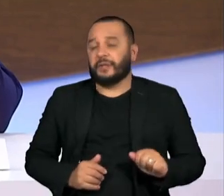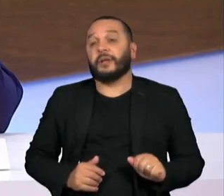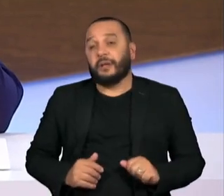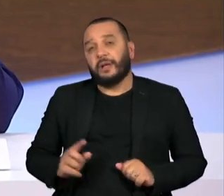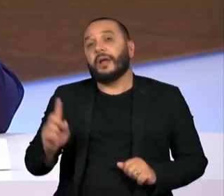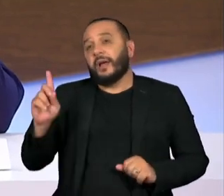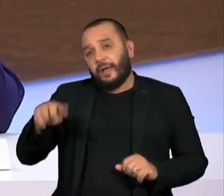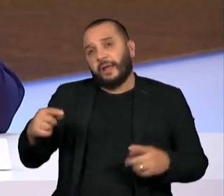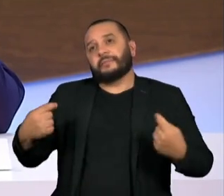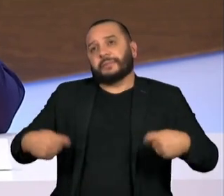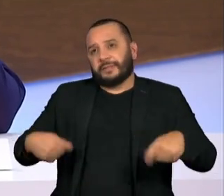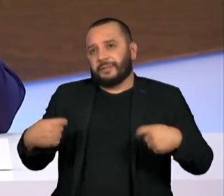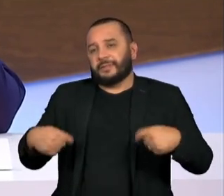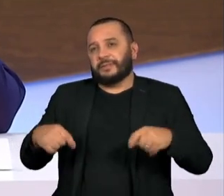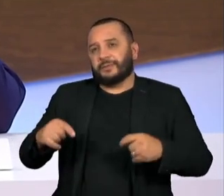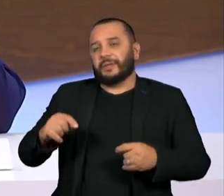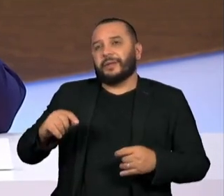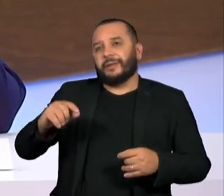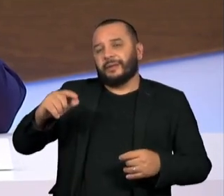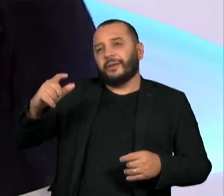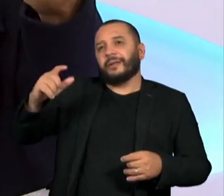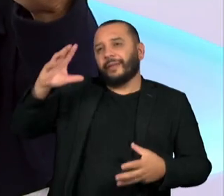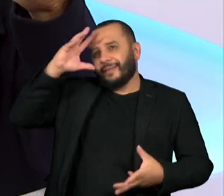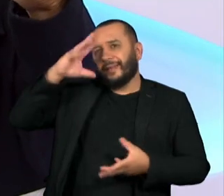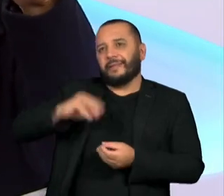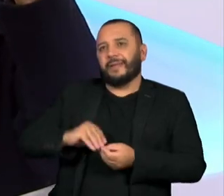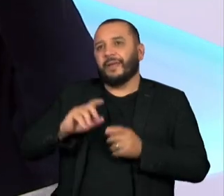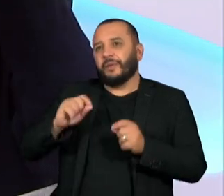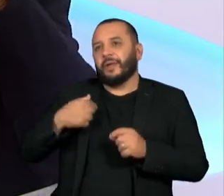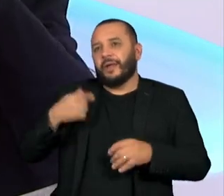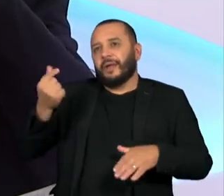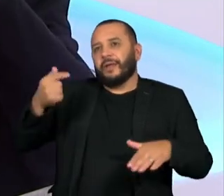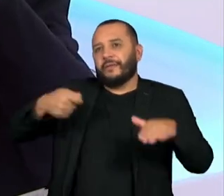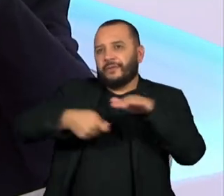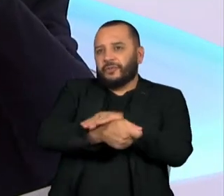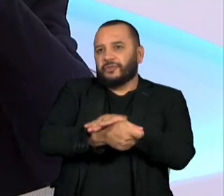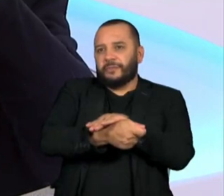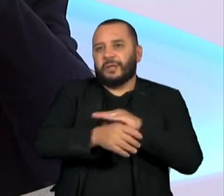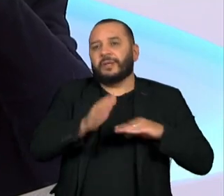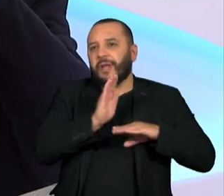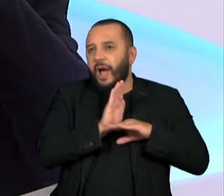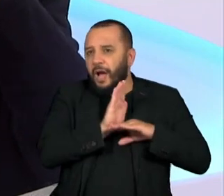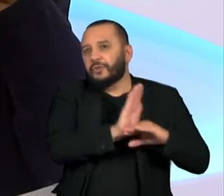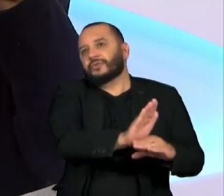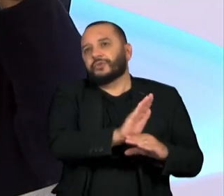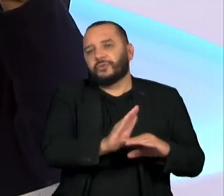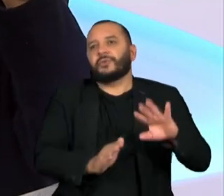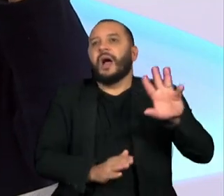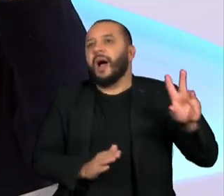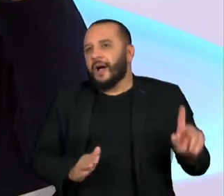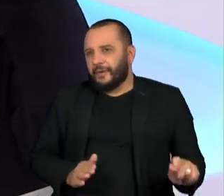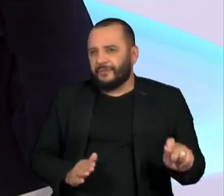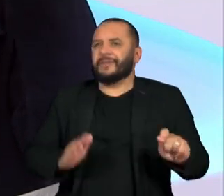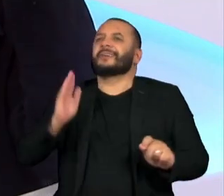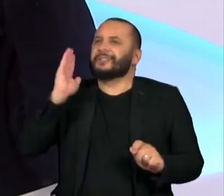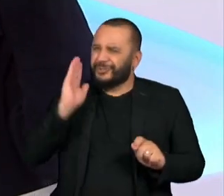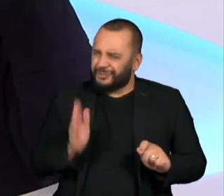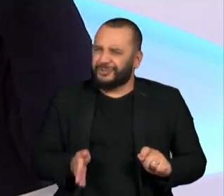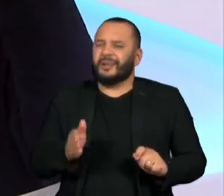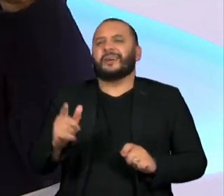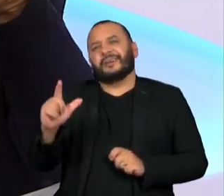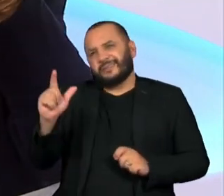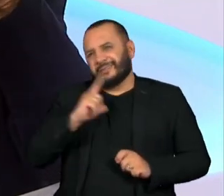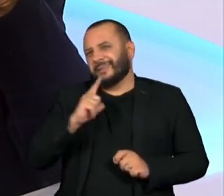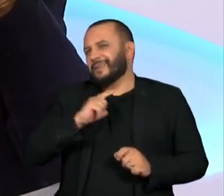necessário compreender que o investimento e a ajuda na África já foi feito, está sendo